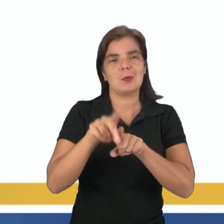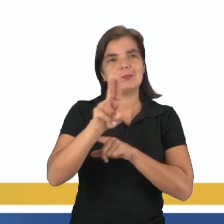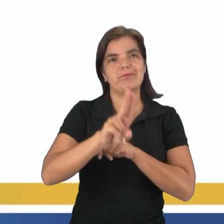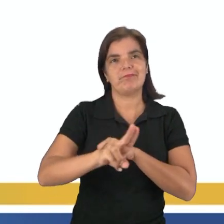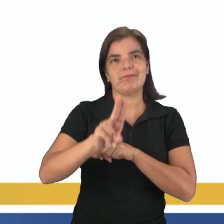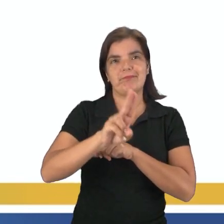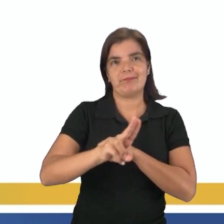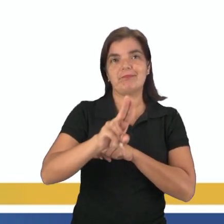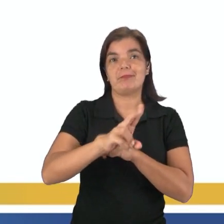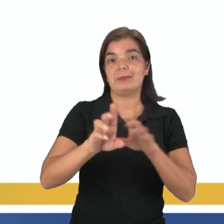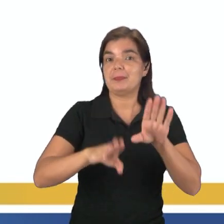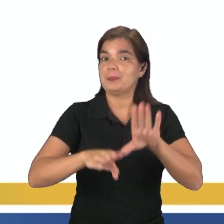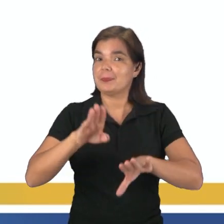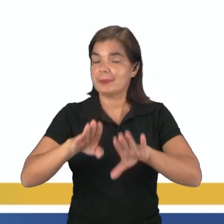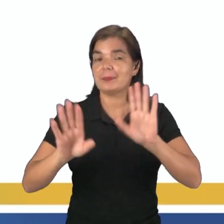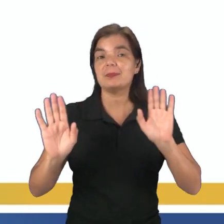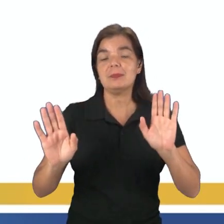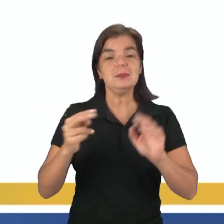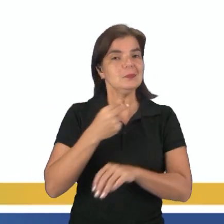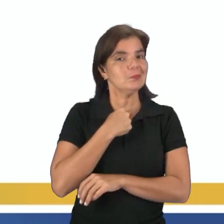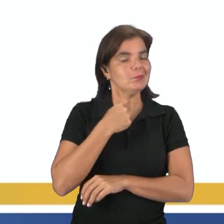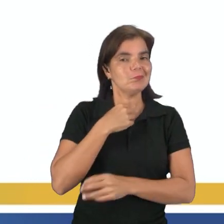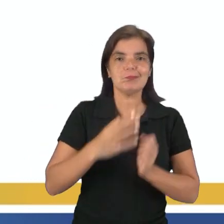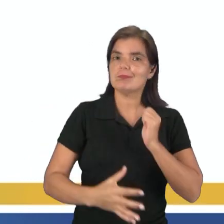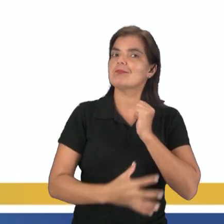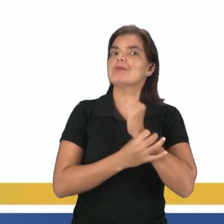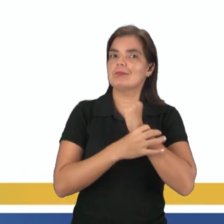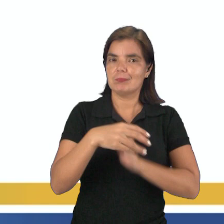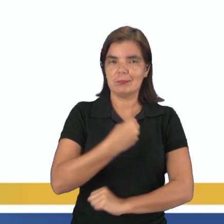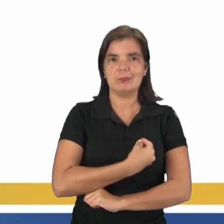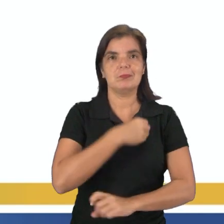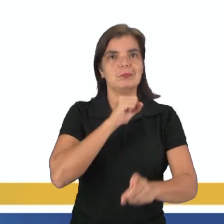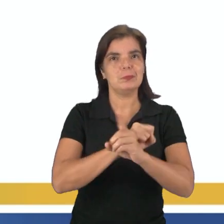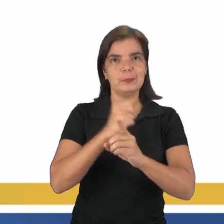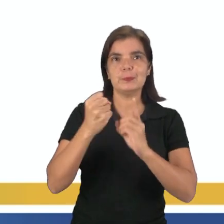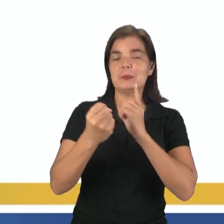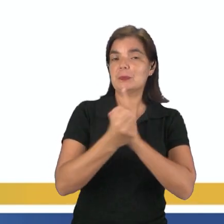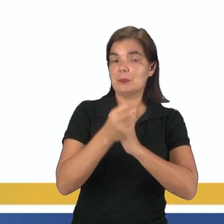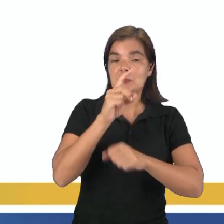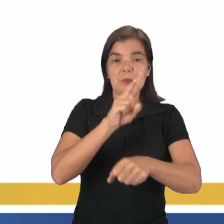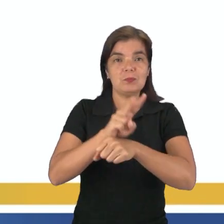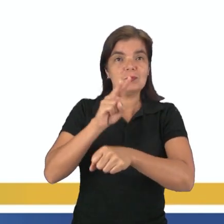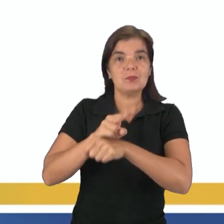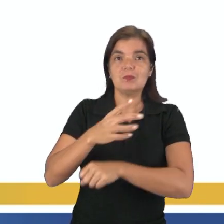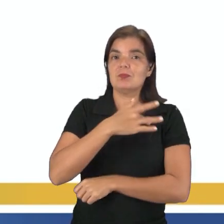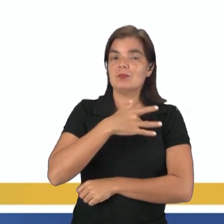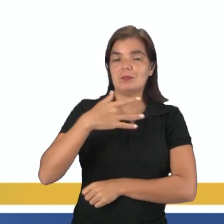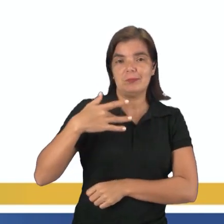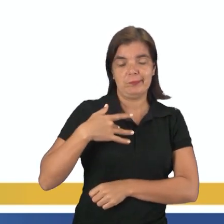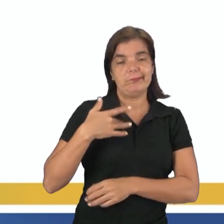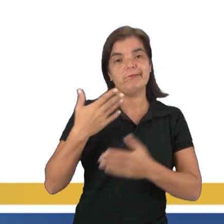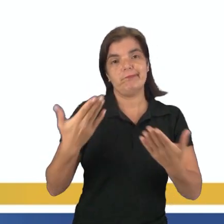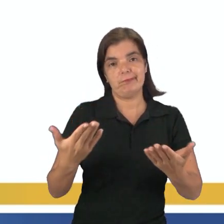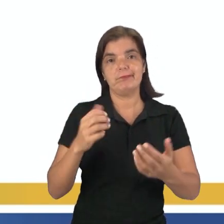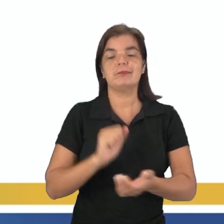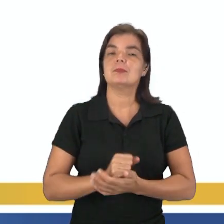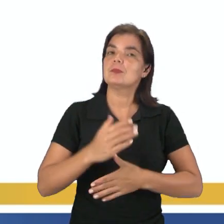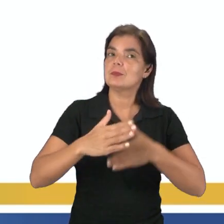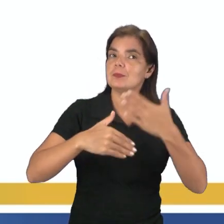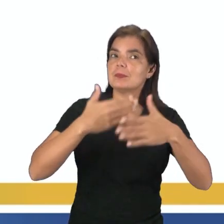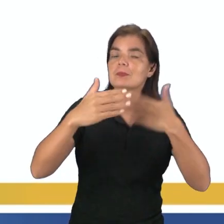utilizada. Porque, às vezes, não pode garantir o nosso bem-estar social, nem a manutenção da nossa saúde, muito menos o nosso